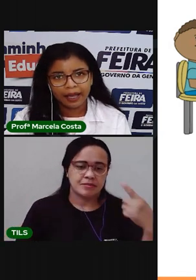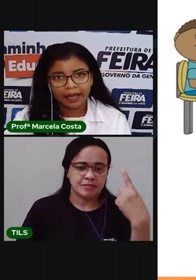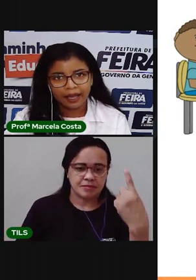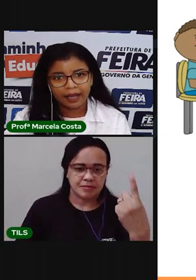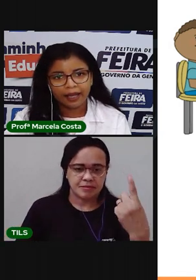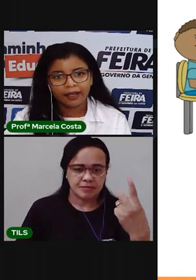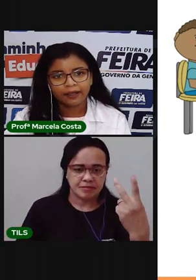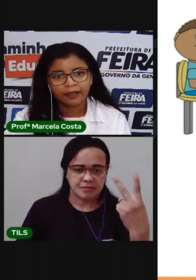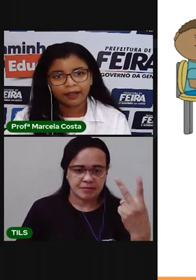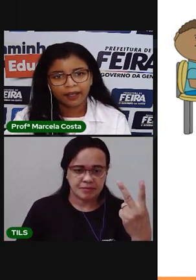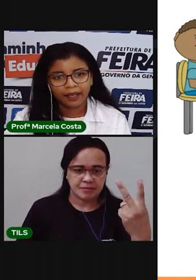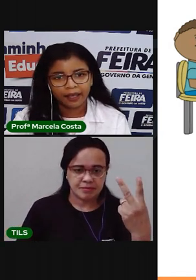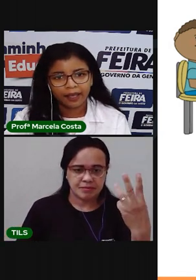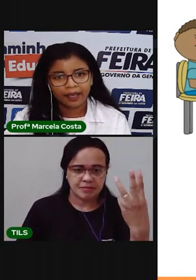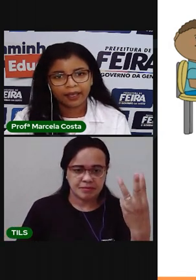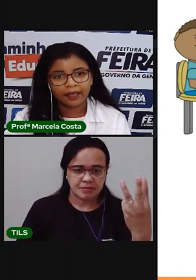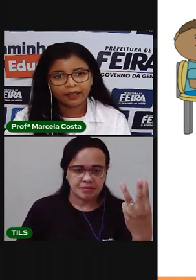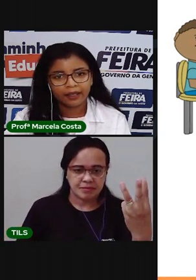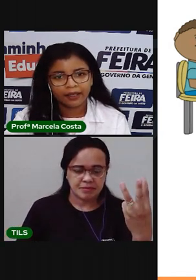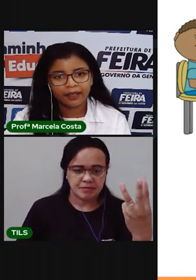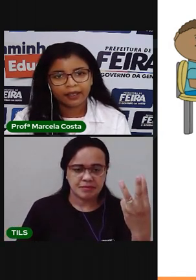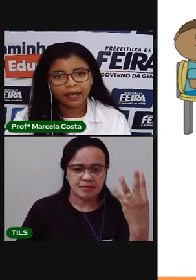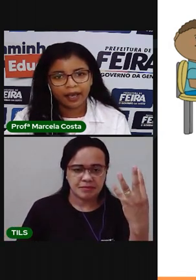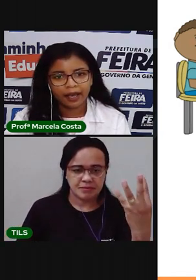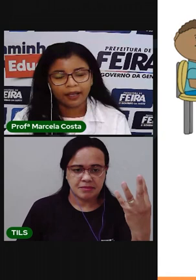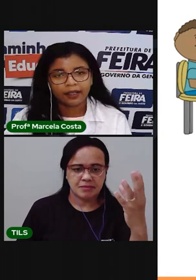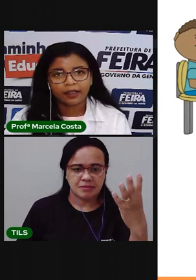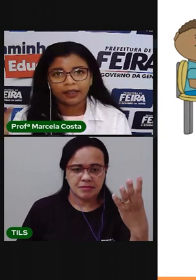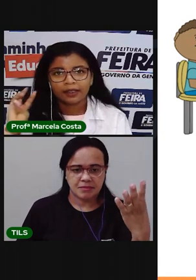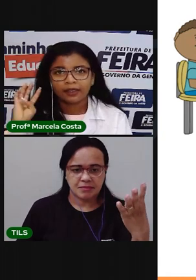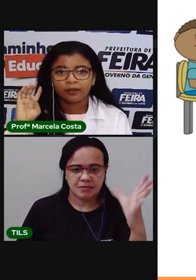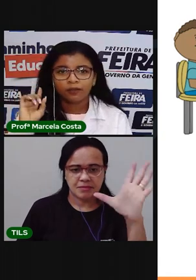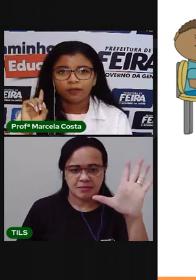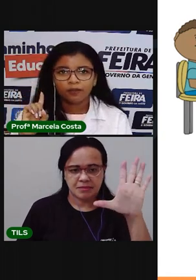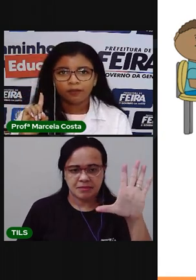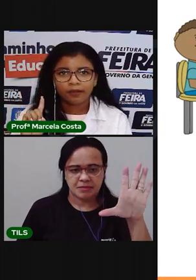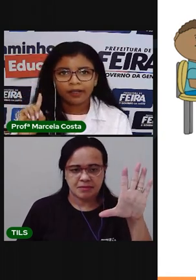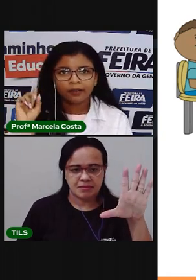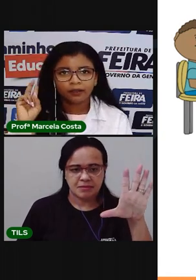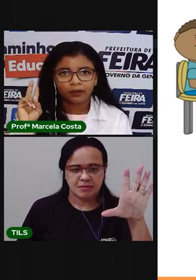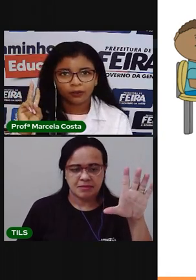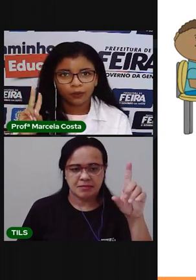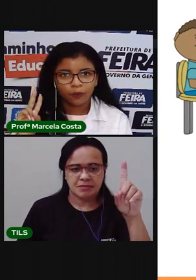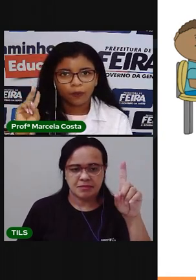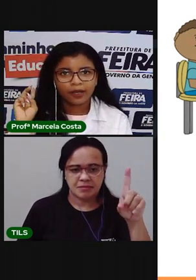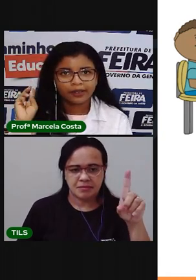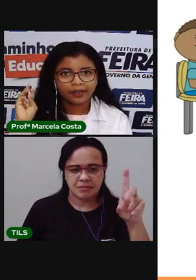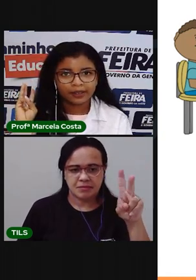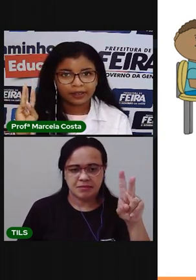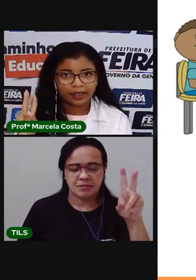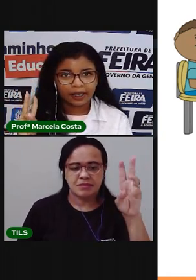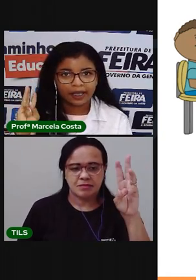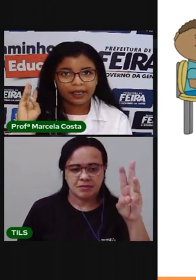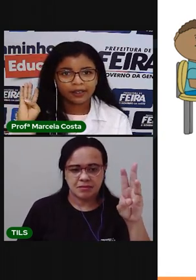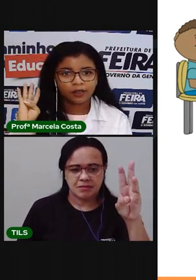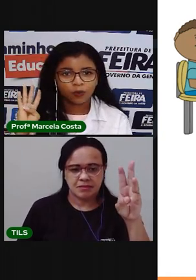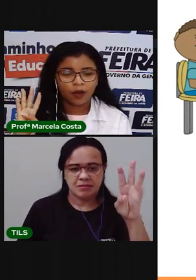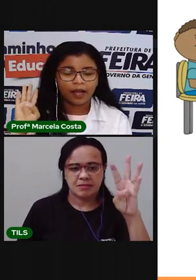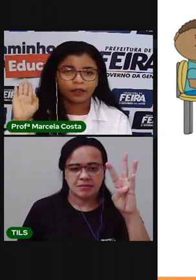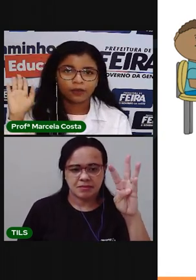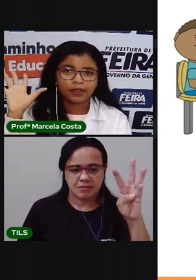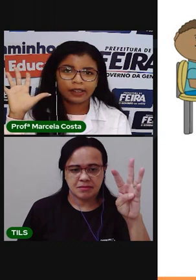A, R, I, A. Uma, duas, três,